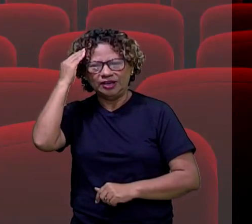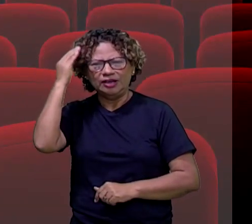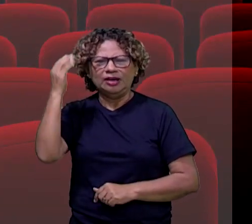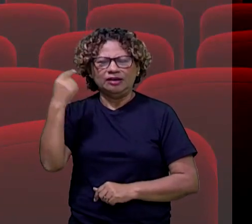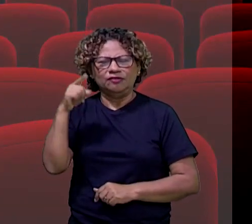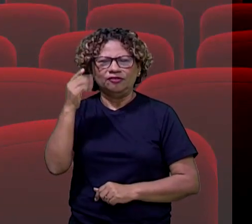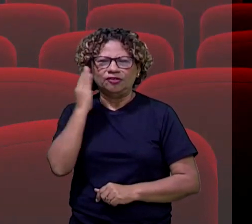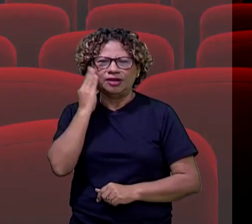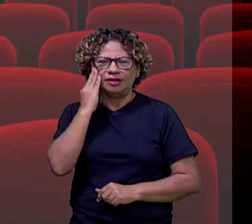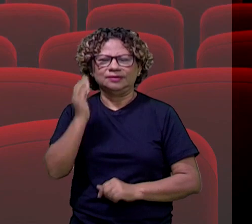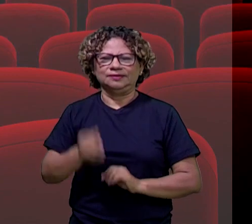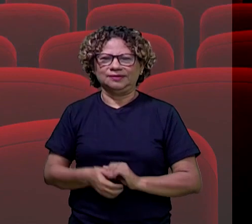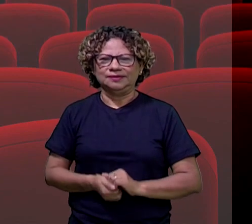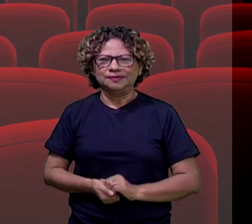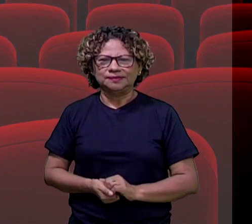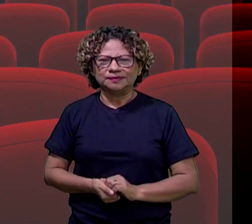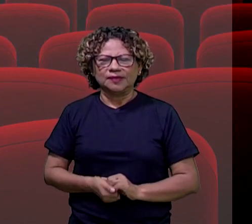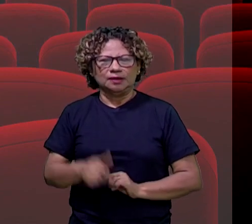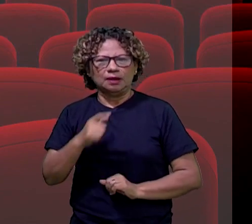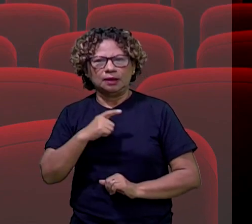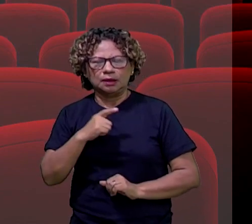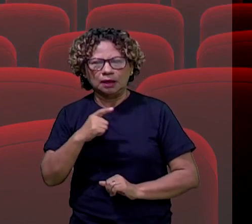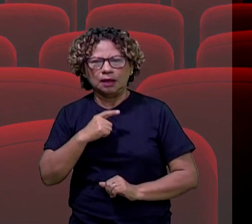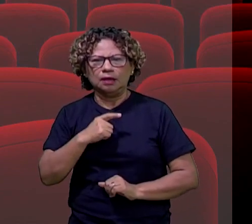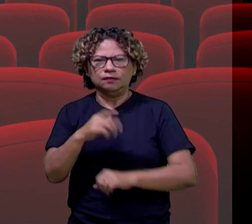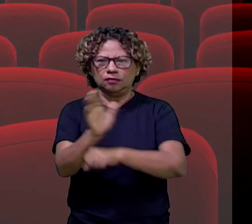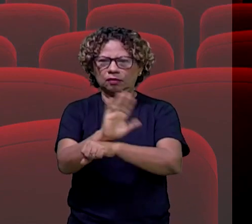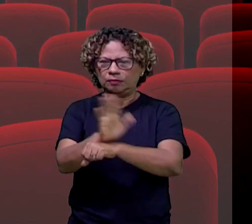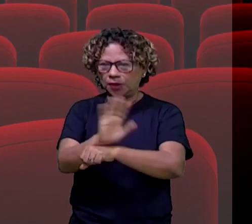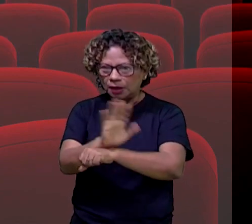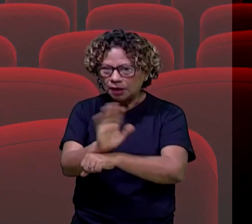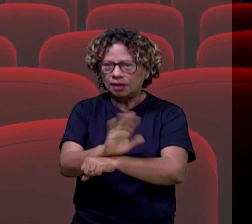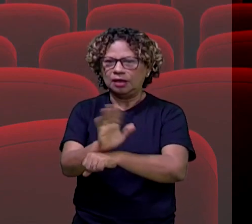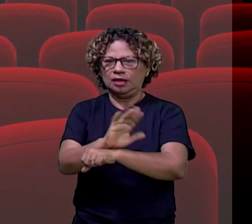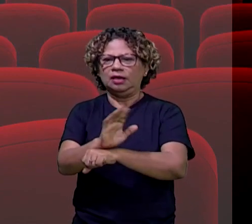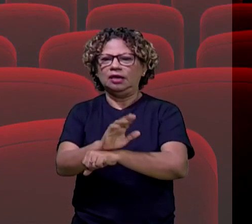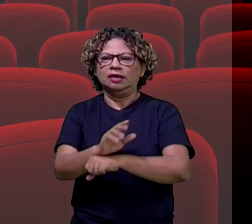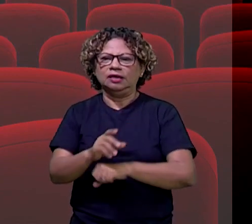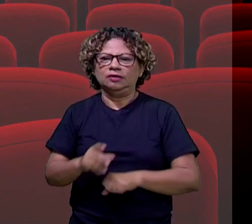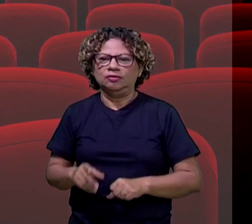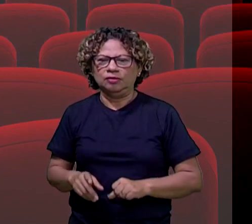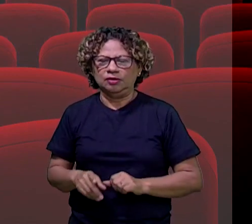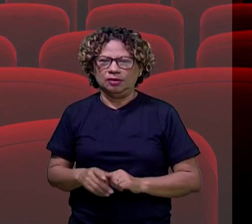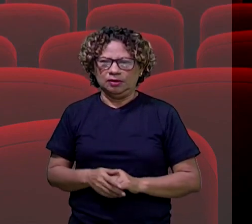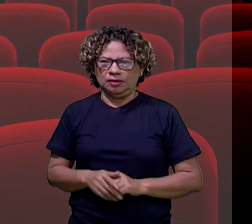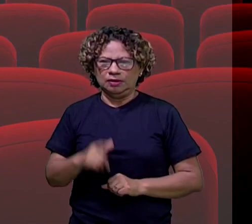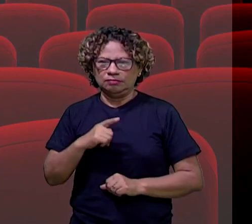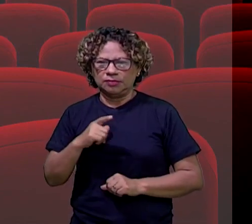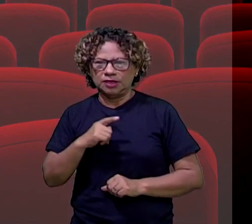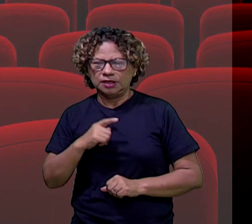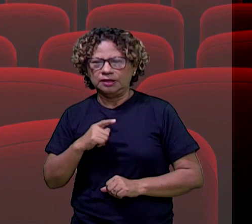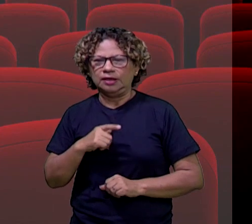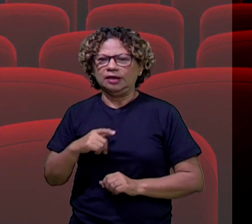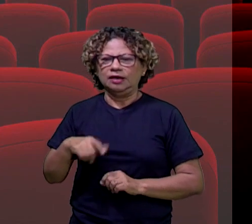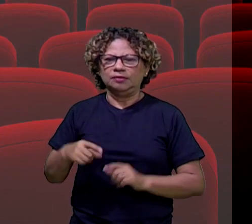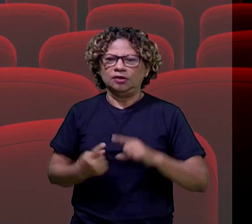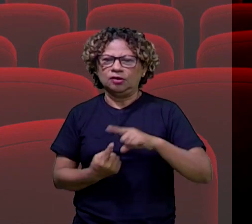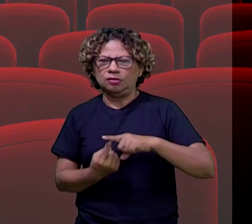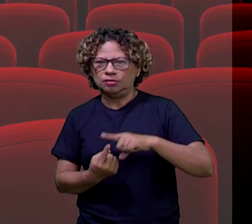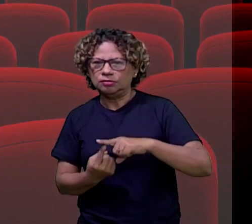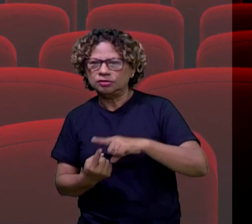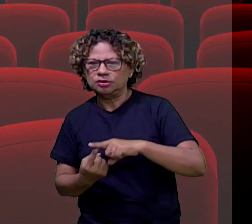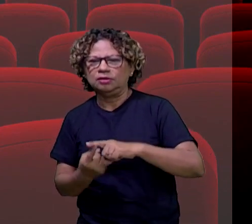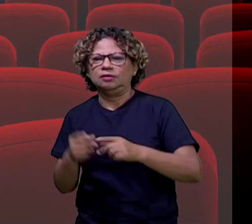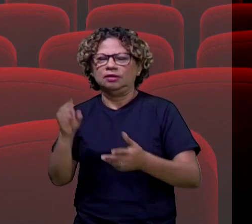mais em relação ao estilo do filme, que mescla essa coisa ali, né? Do profano, de divindades, da